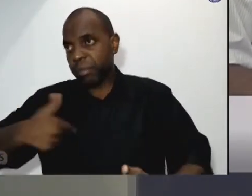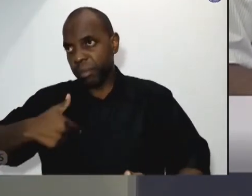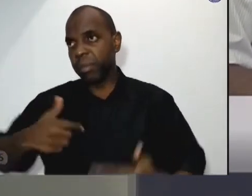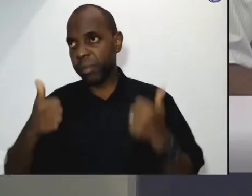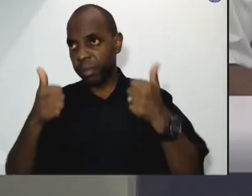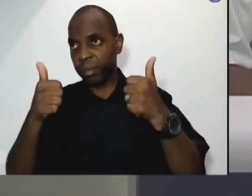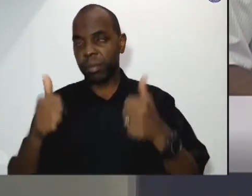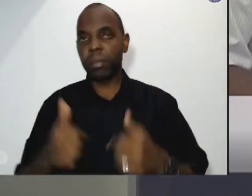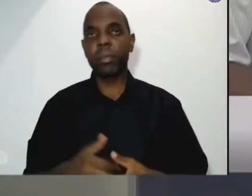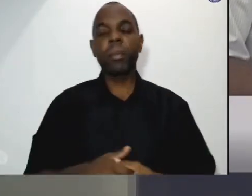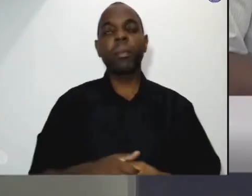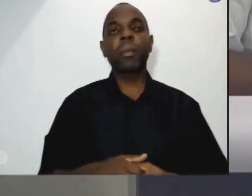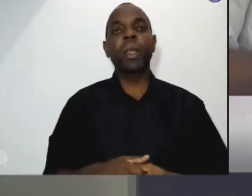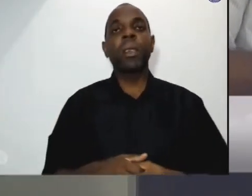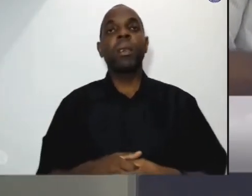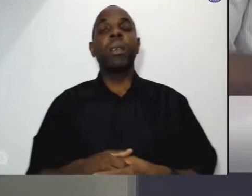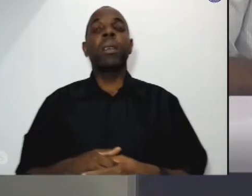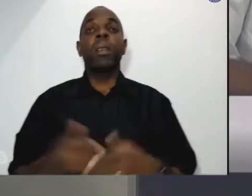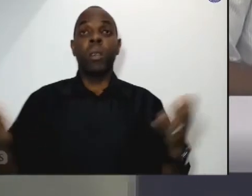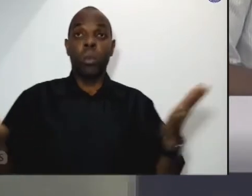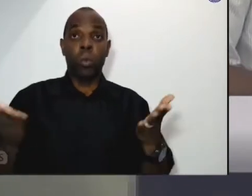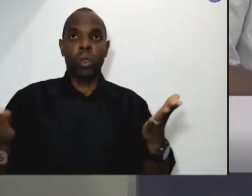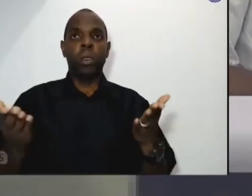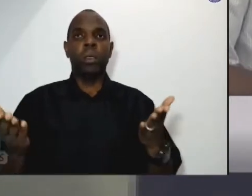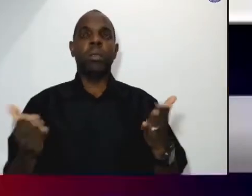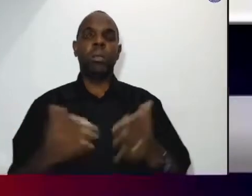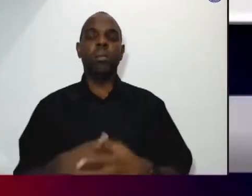sobre o Nutras. Vamos dar aqui.